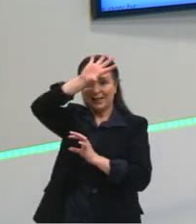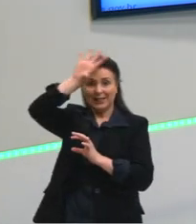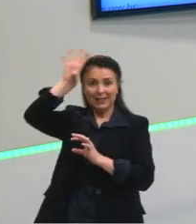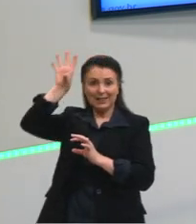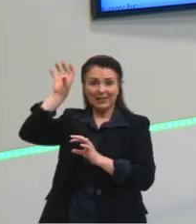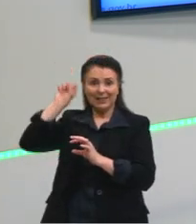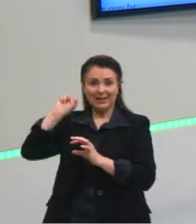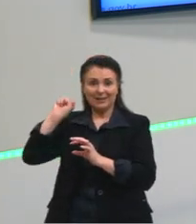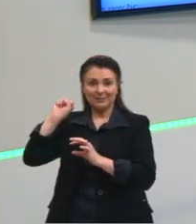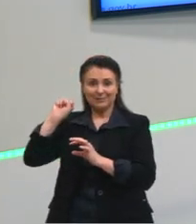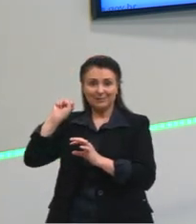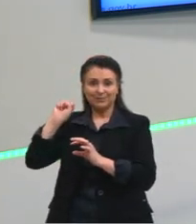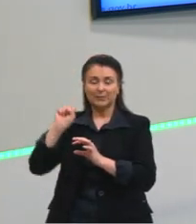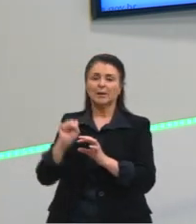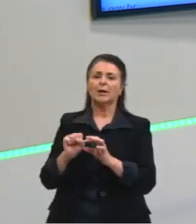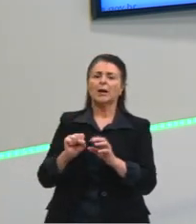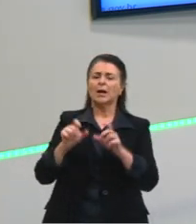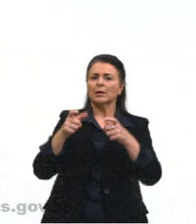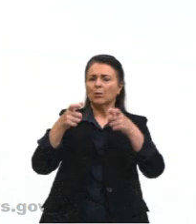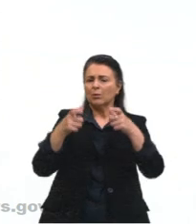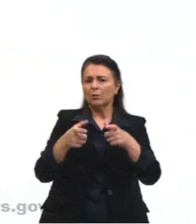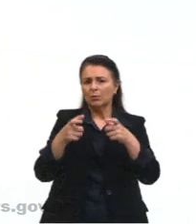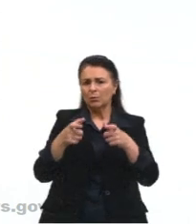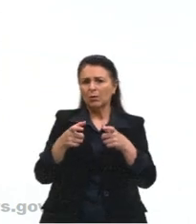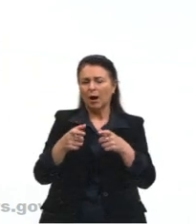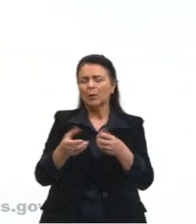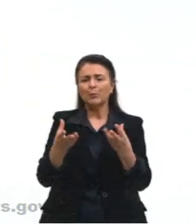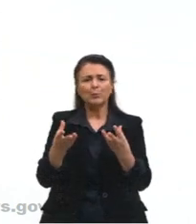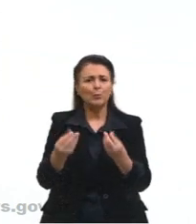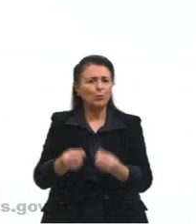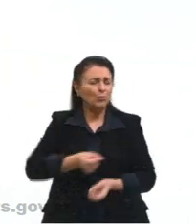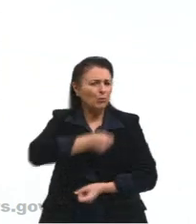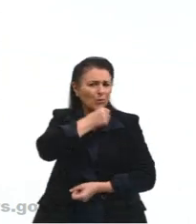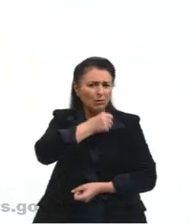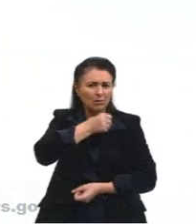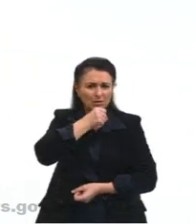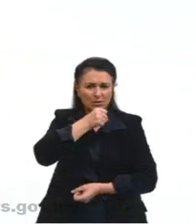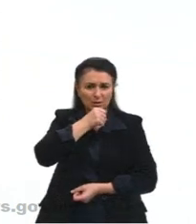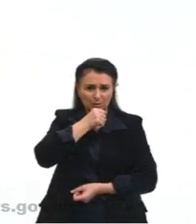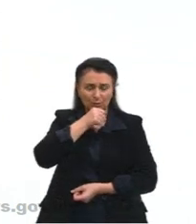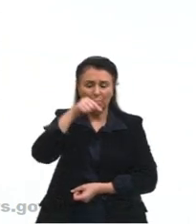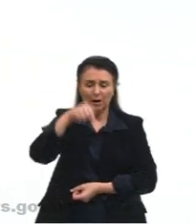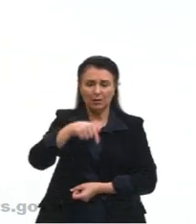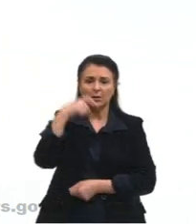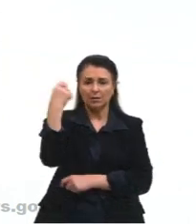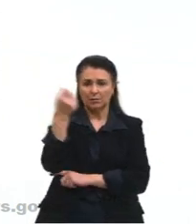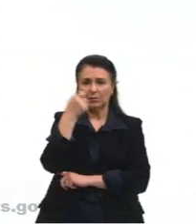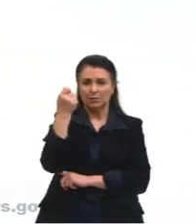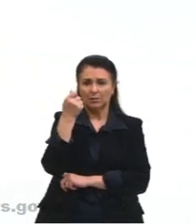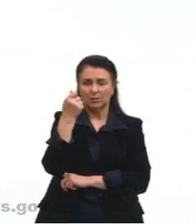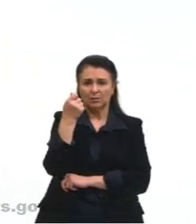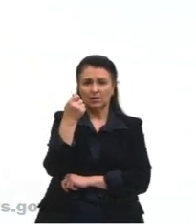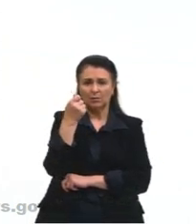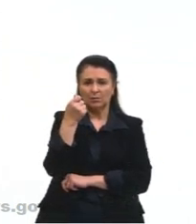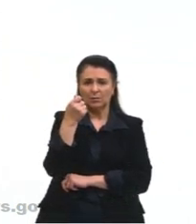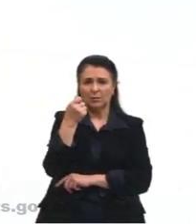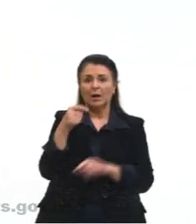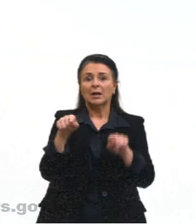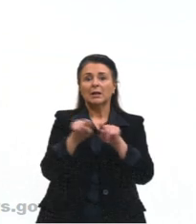antigo, né, é um local super antigo aí que nós temos de formação. E aqui eu trago para vocês a ordem